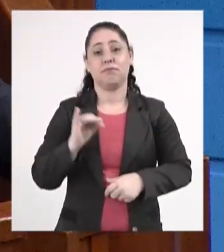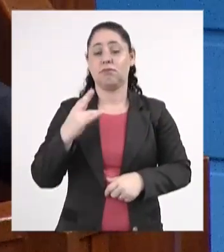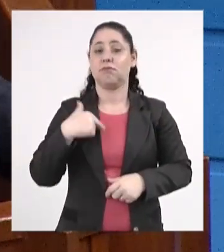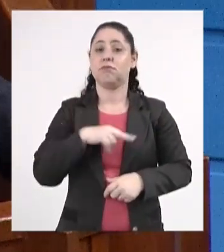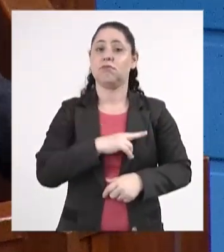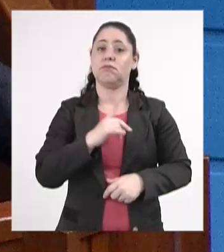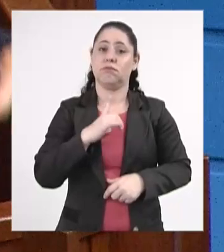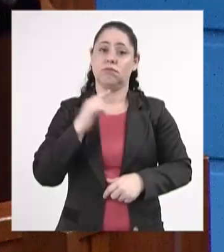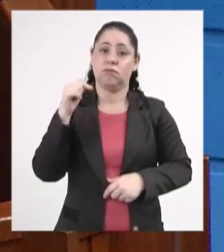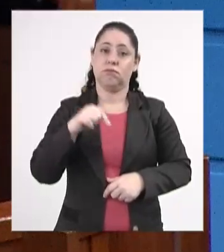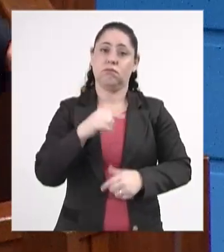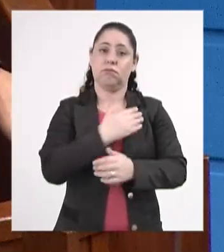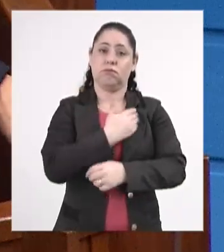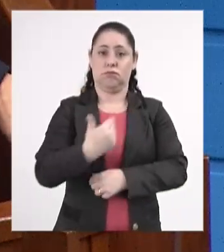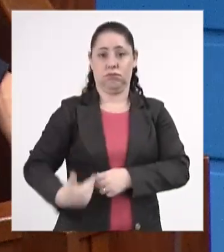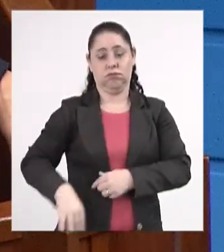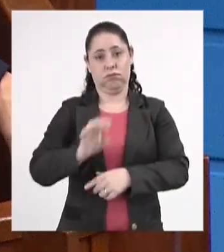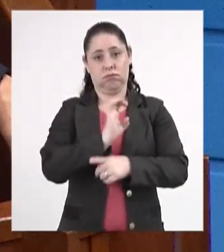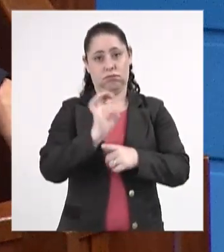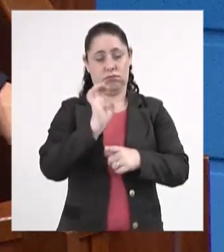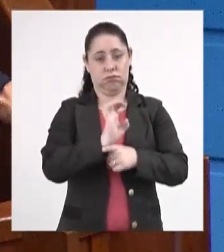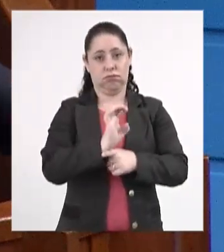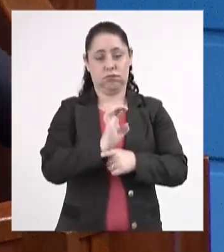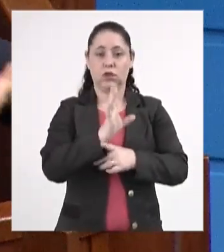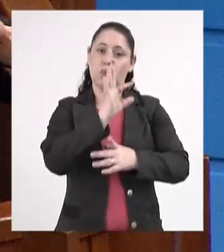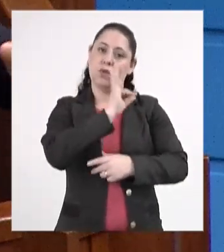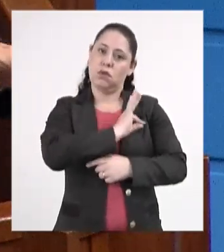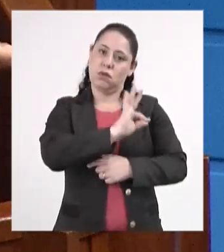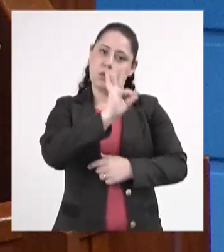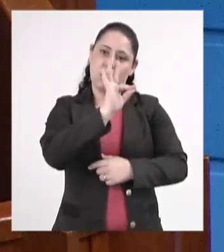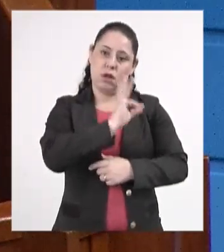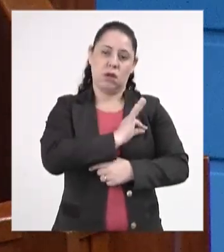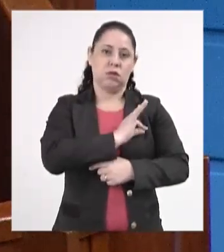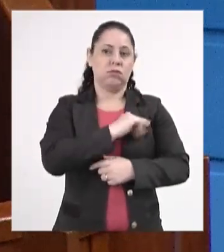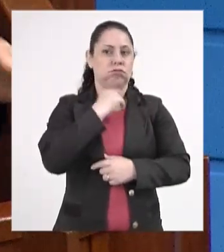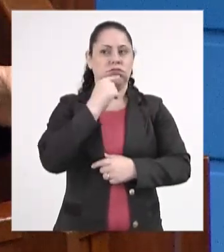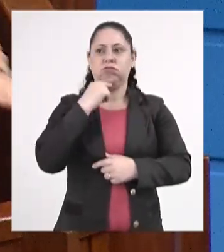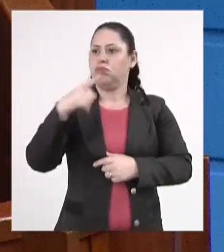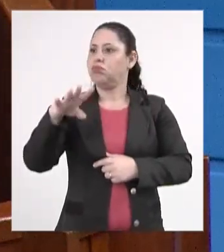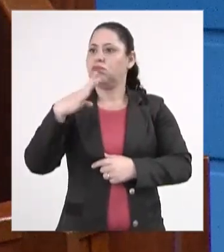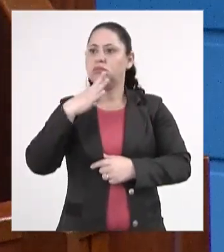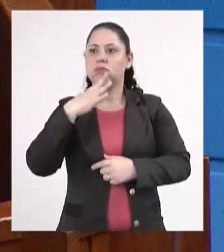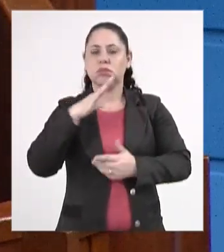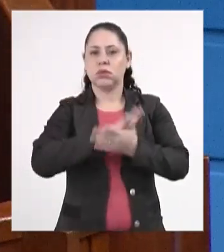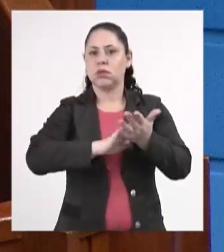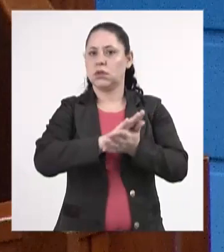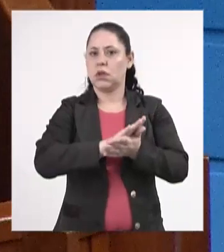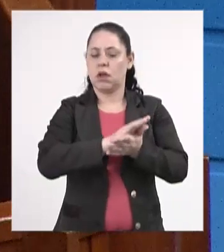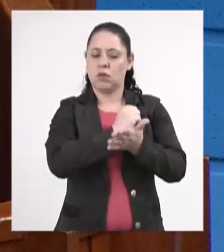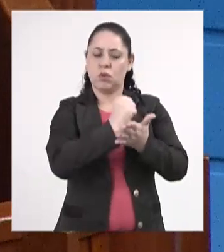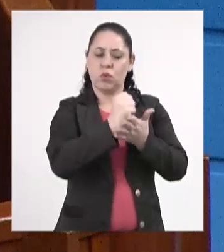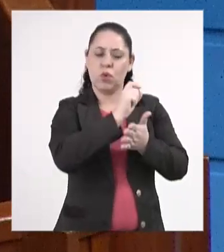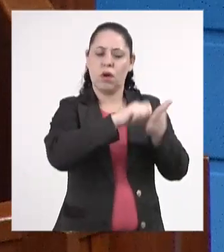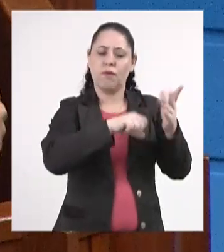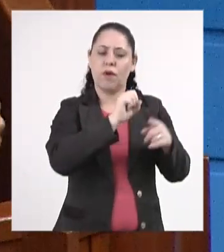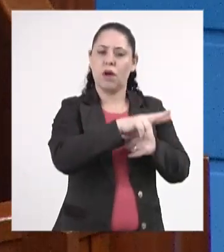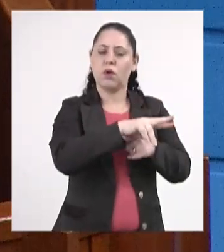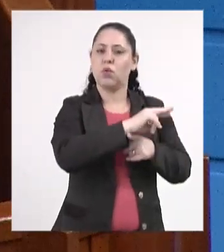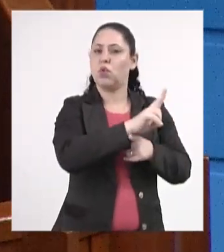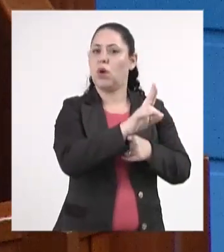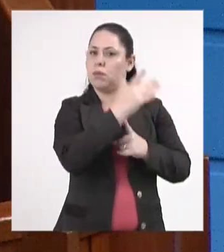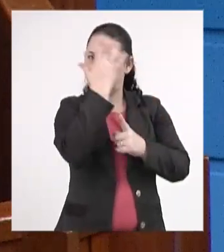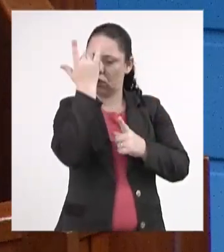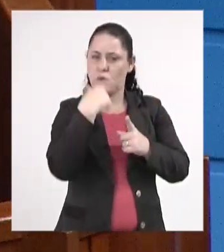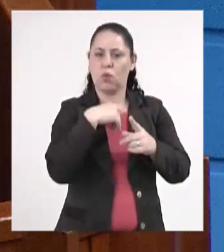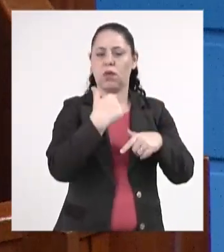tivéssemos aqui no governo do Estado uma folha que ninguém sabe quem está ali, contratado ou